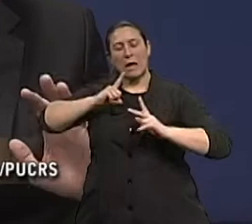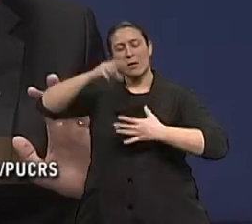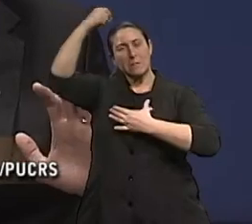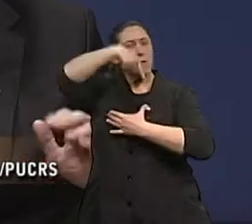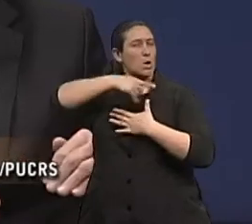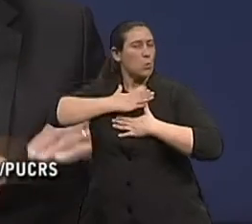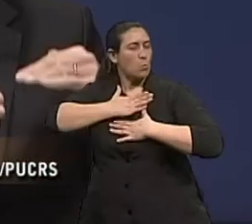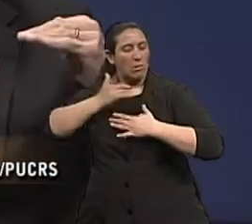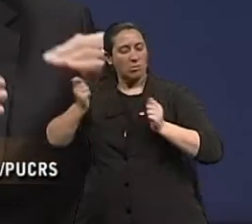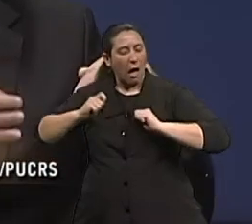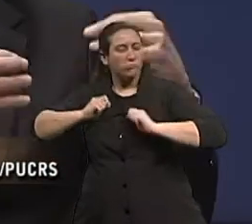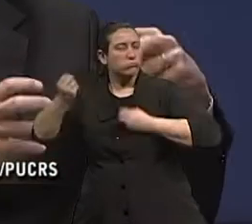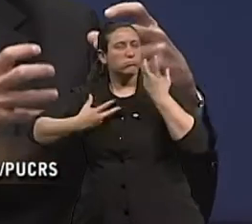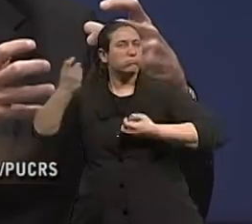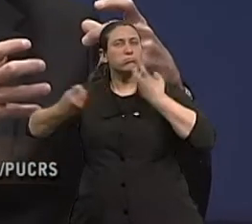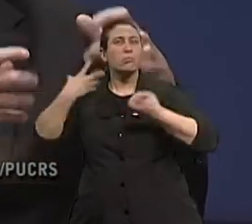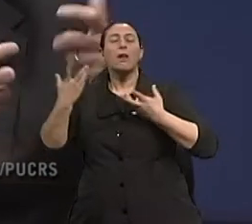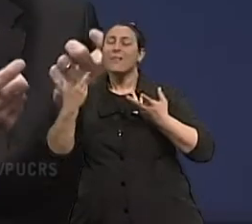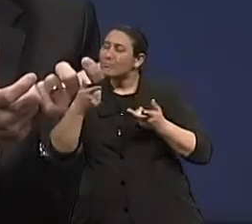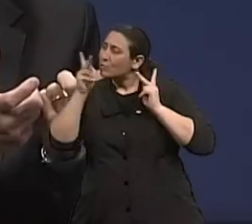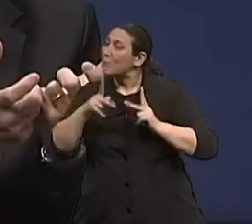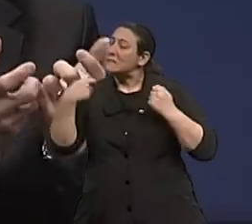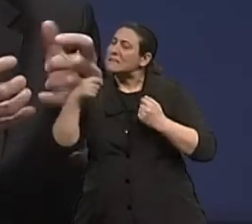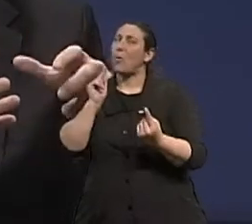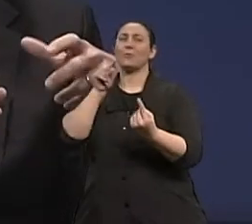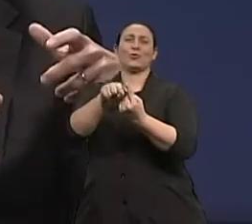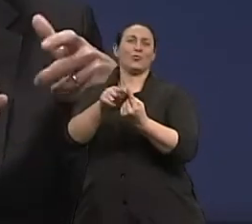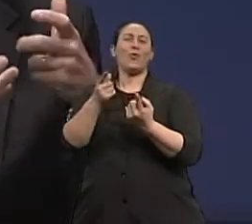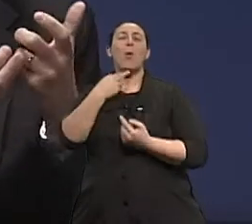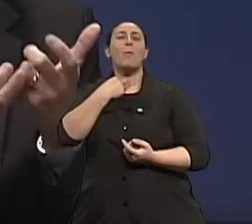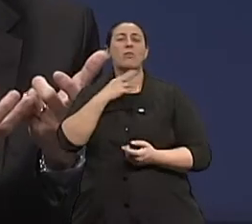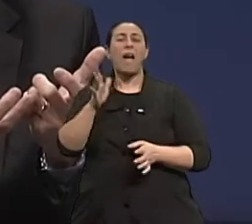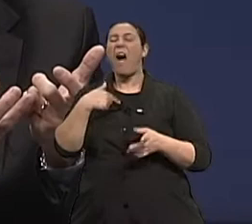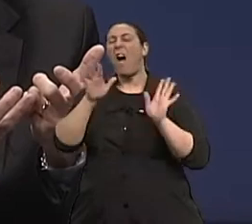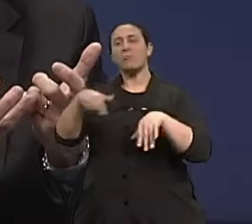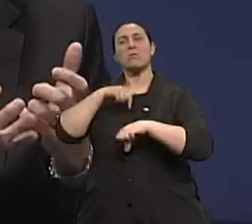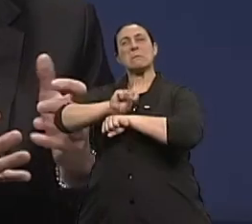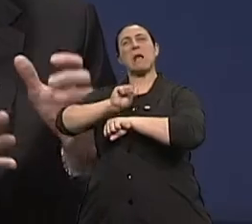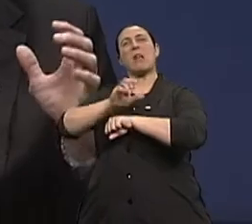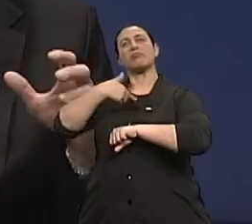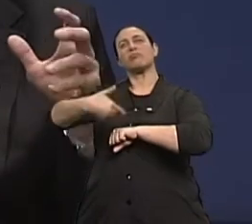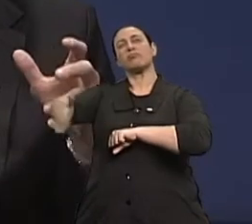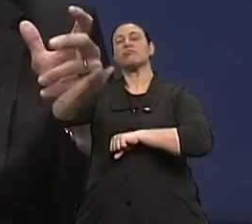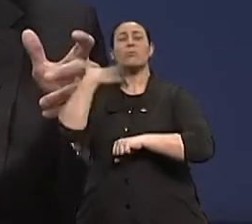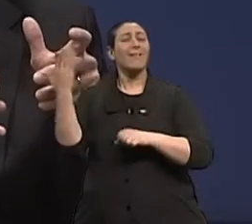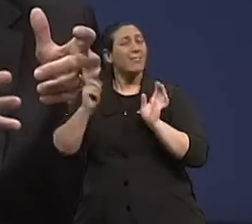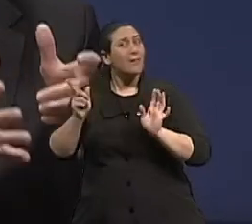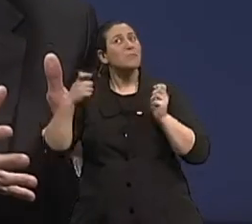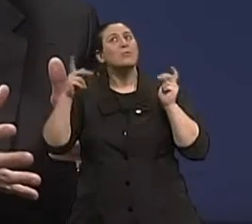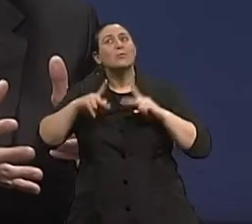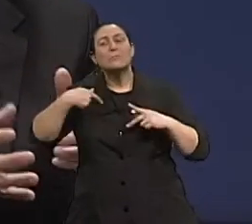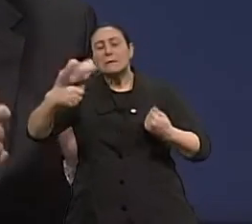não interessa. Mas elas devem ter um objetivo, elas devem assumir responsabilidades. O idoso deve se